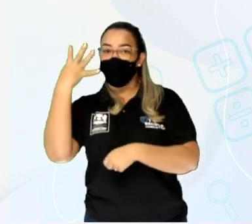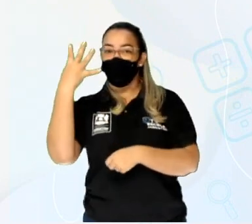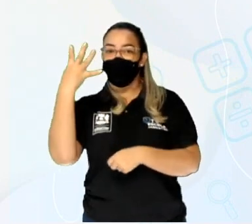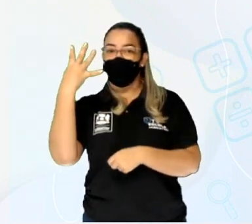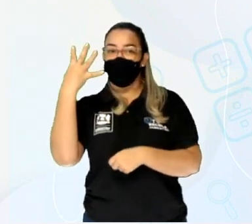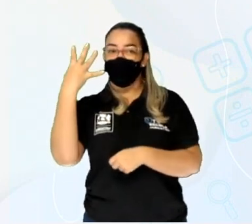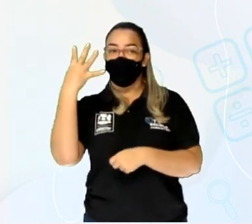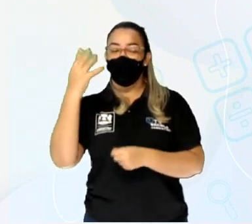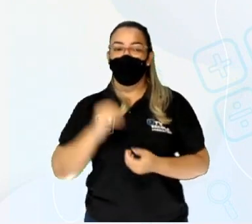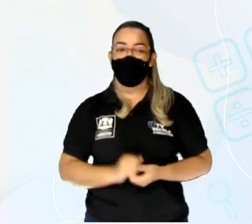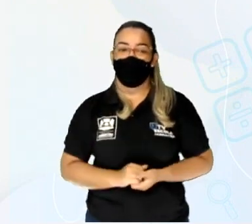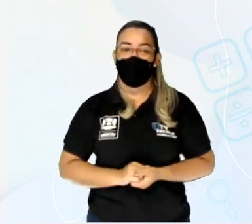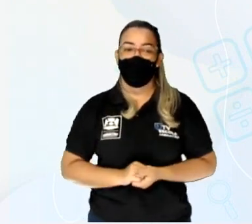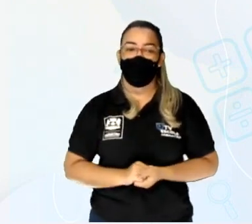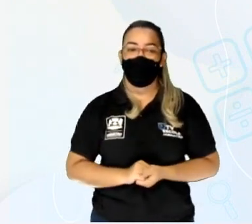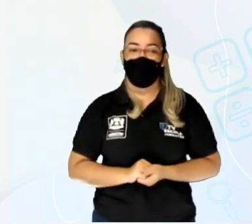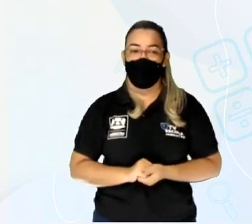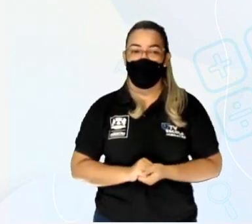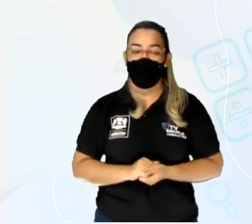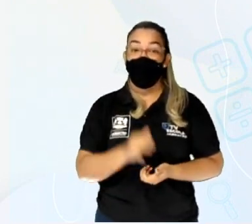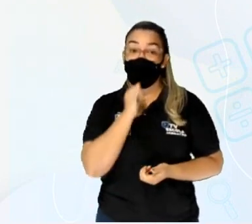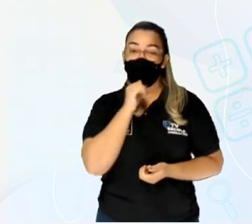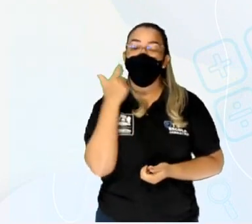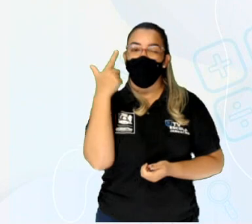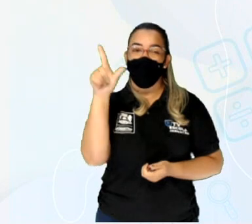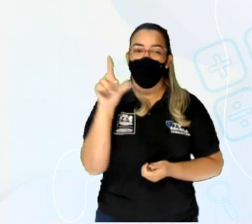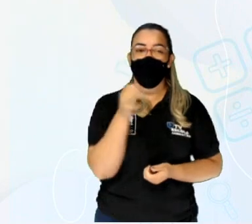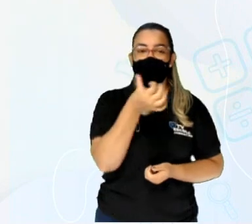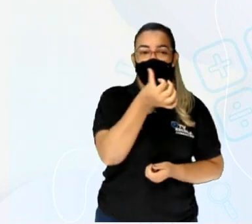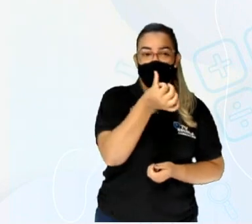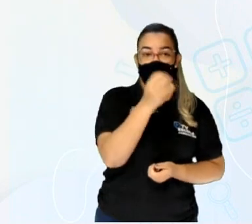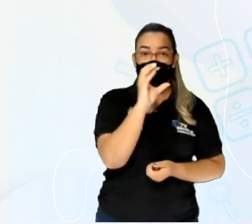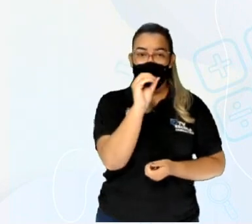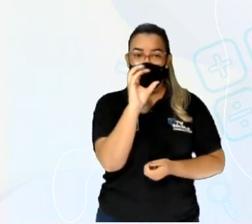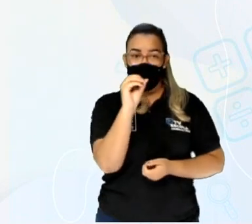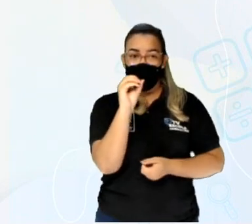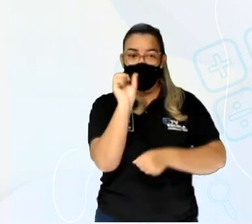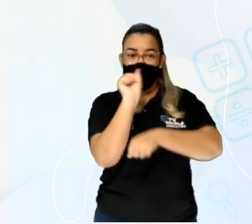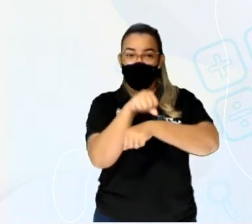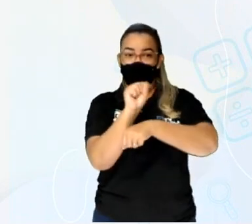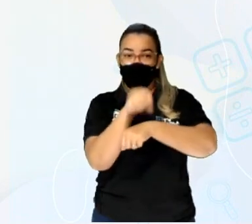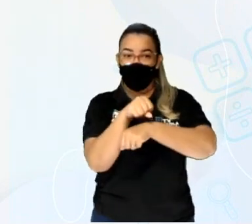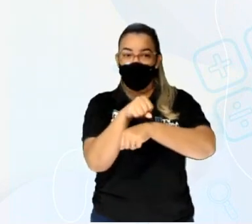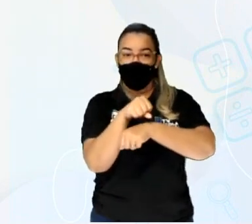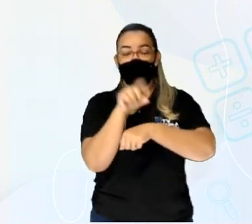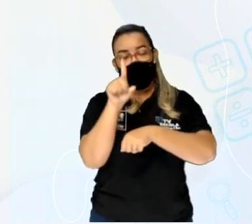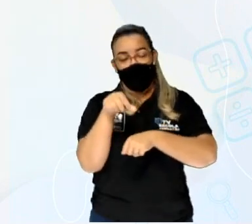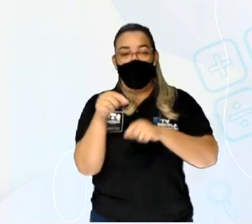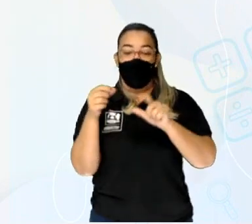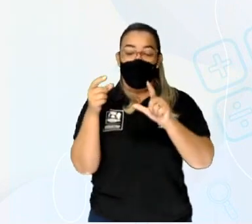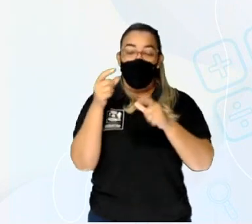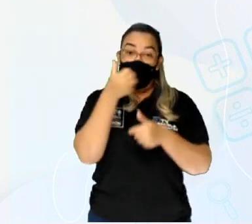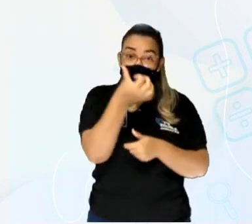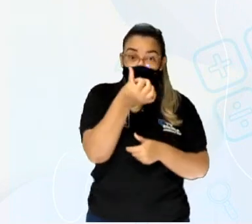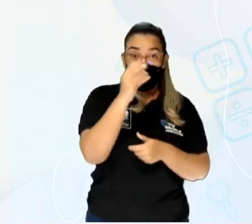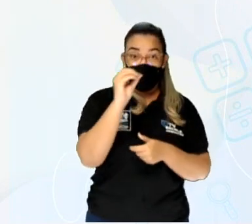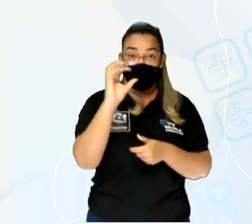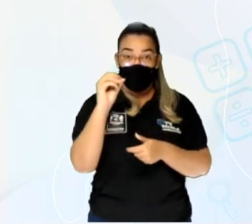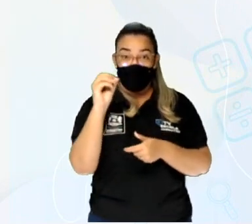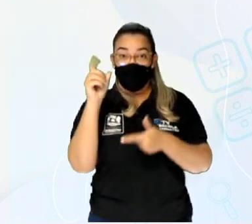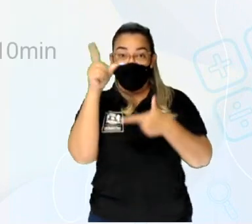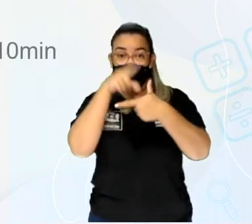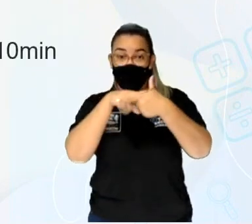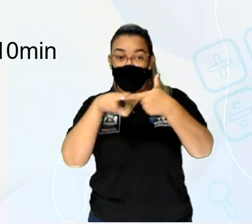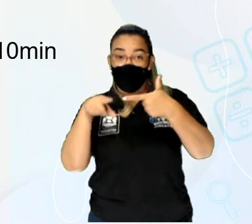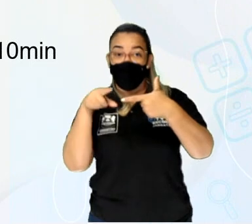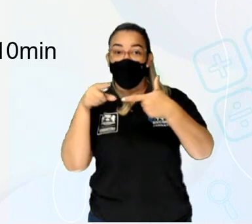Nós temos aqui no segundo exemplo. 600 segundos, tá? Vamos dividir. 600 dividido por 60 é